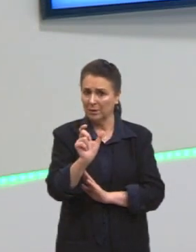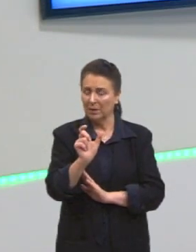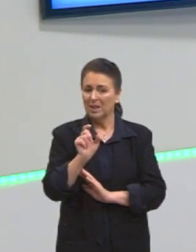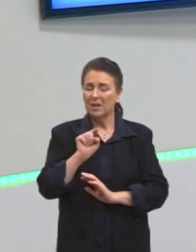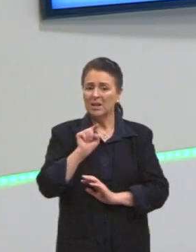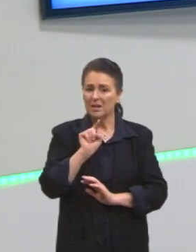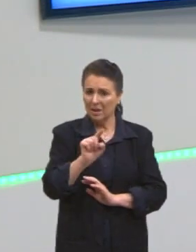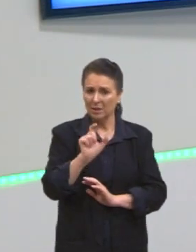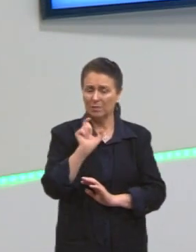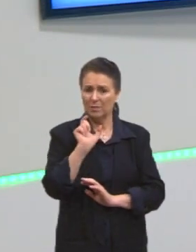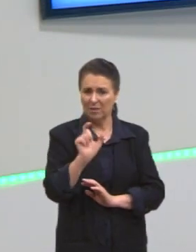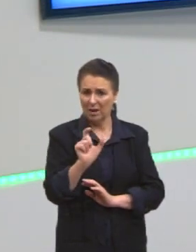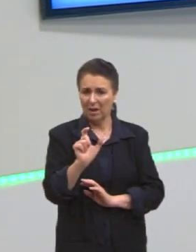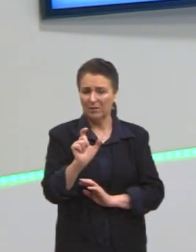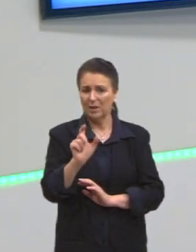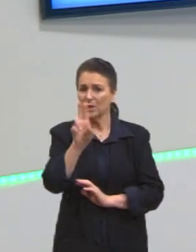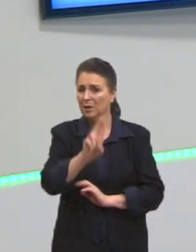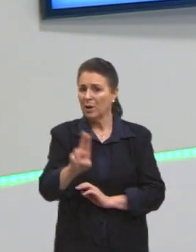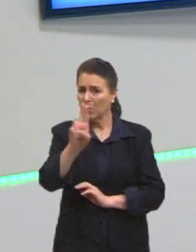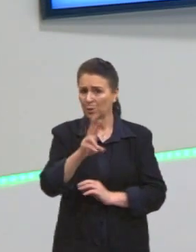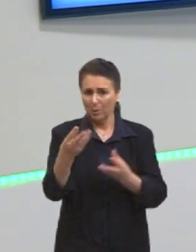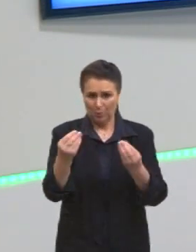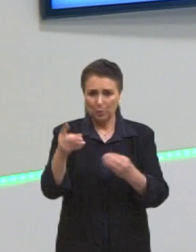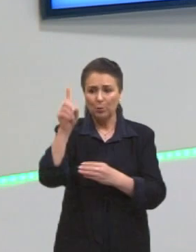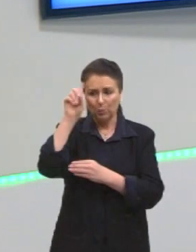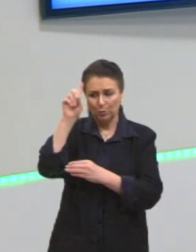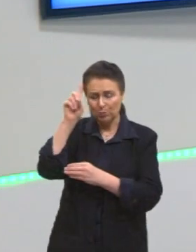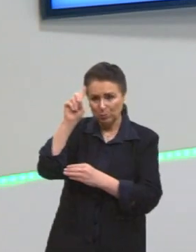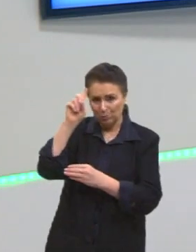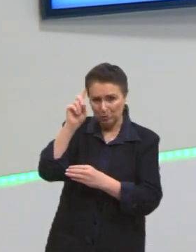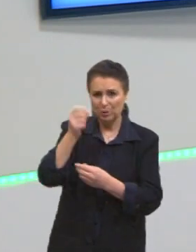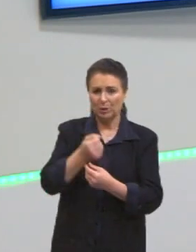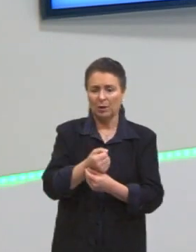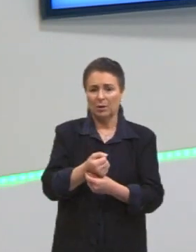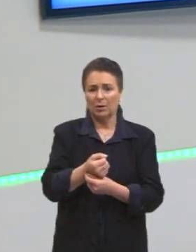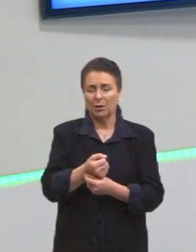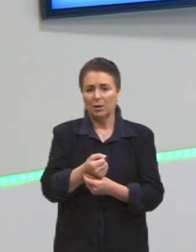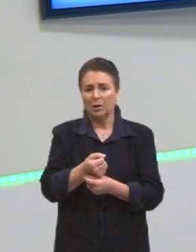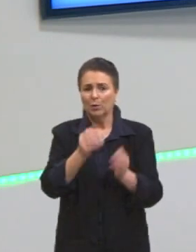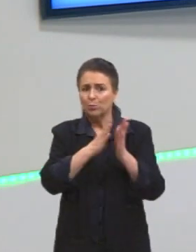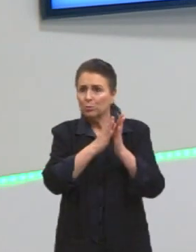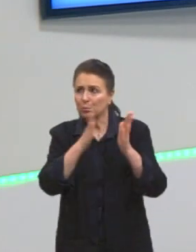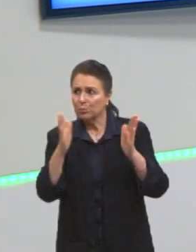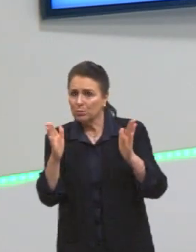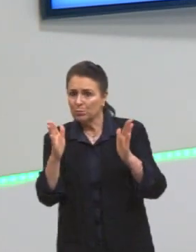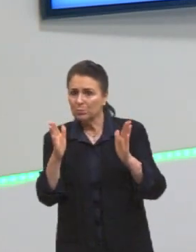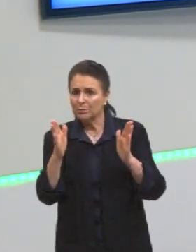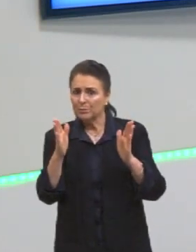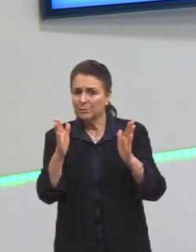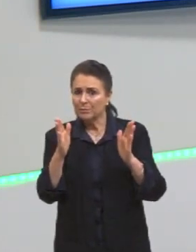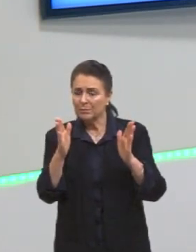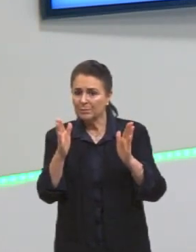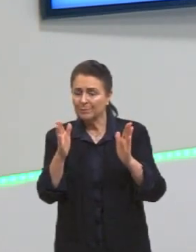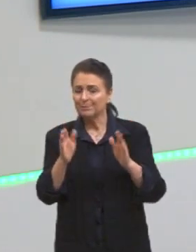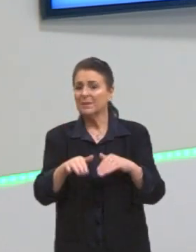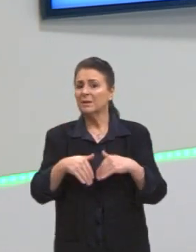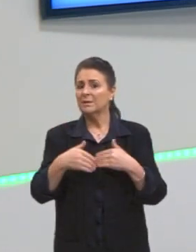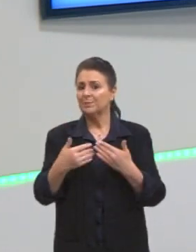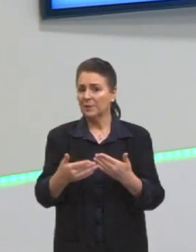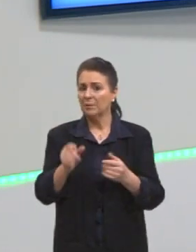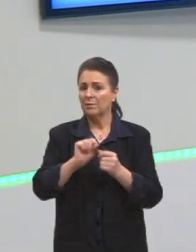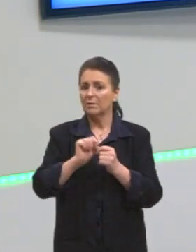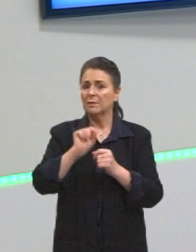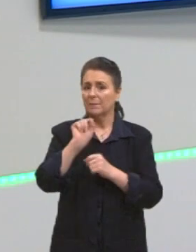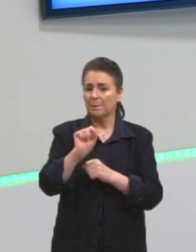ele é um estrangeirismo não muito recorrente no cotidiano, de significado muito recorrente, Muito frequente. Então, o que tu vai